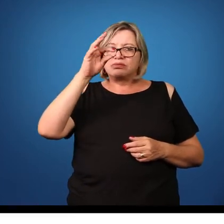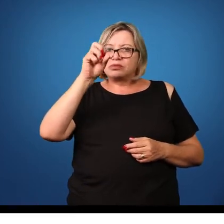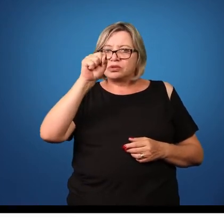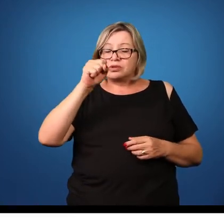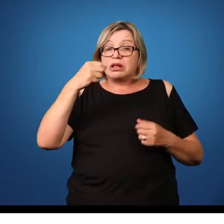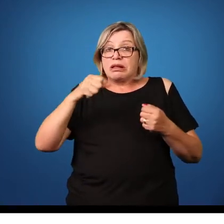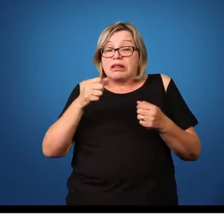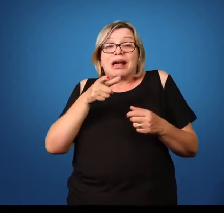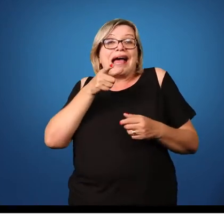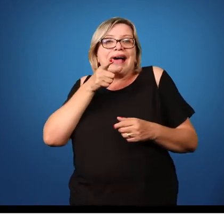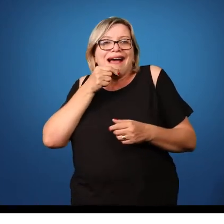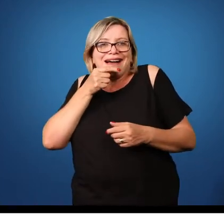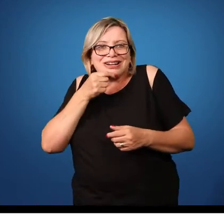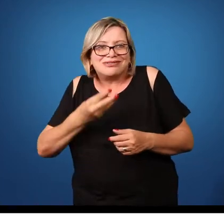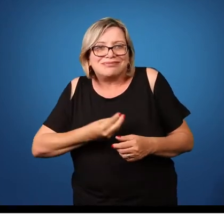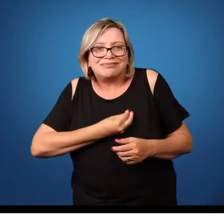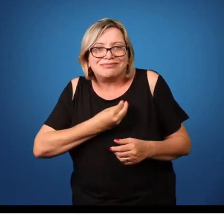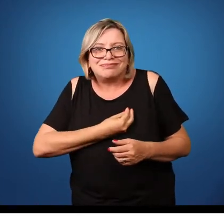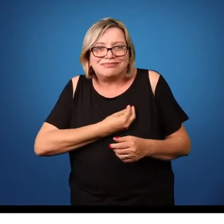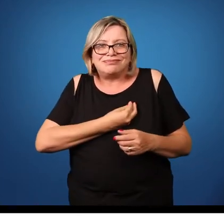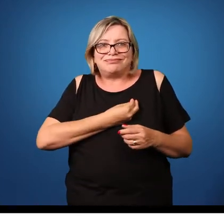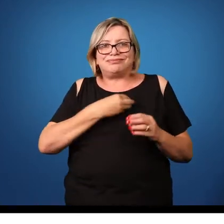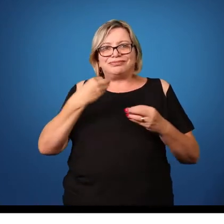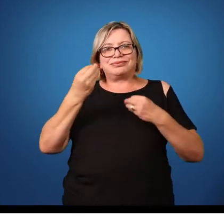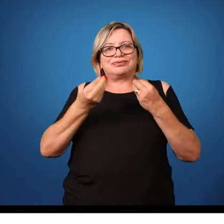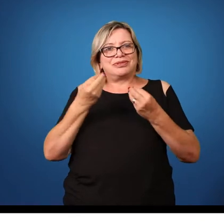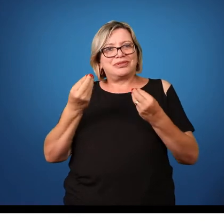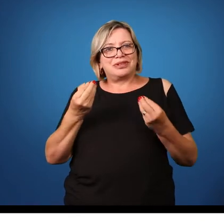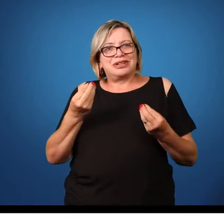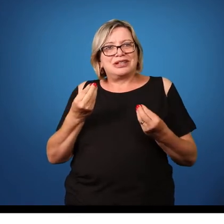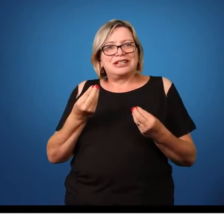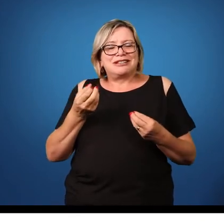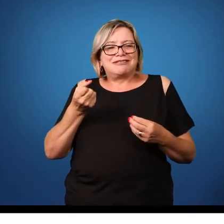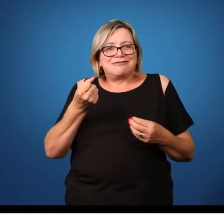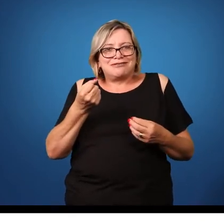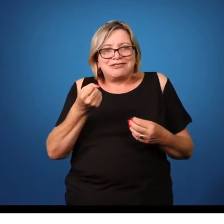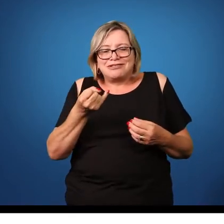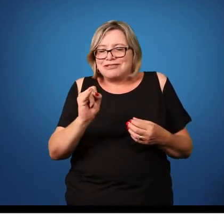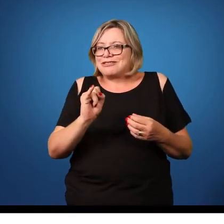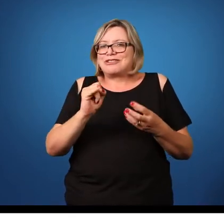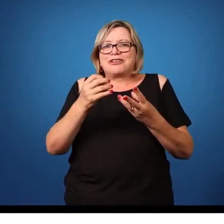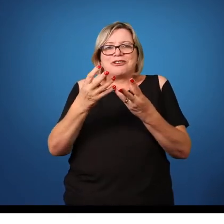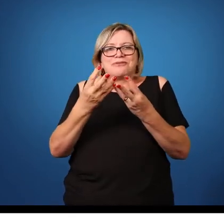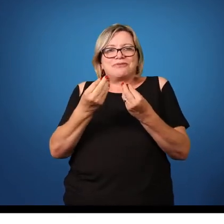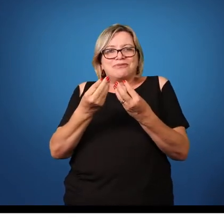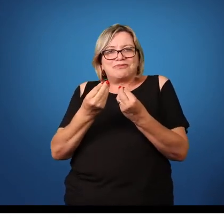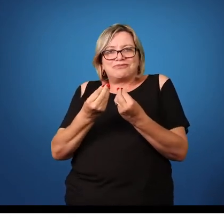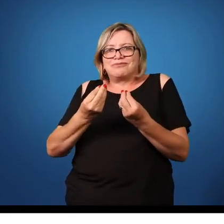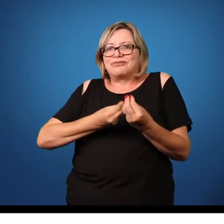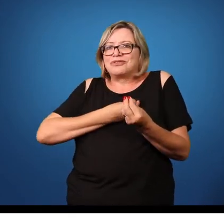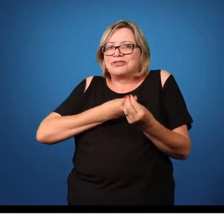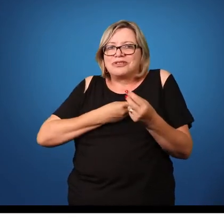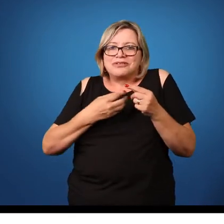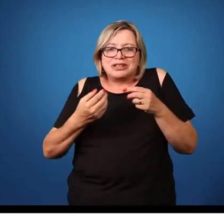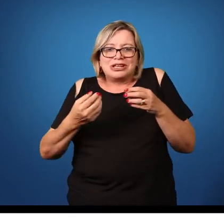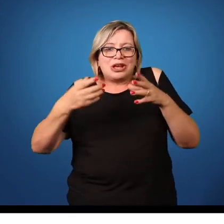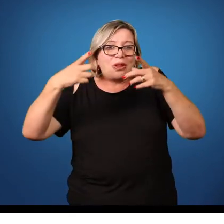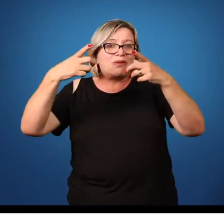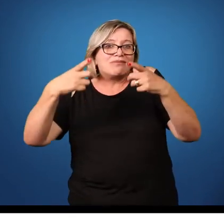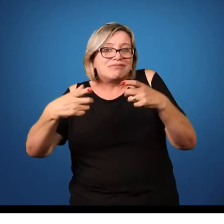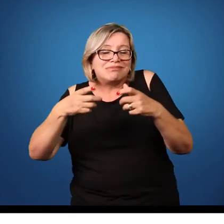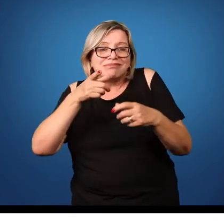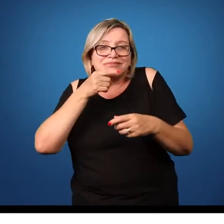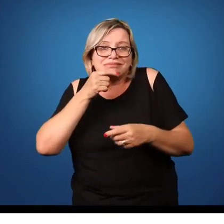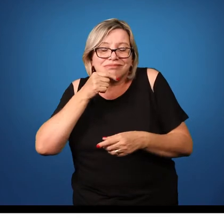sobreviver. Então a grande quantidade desses organismos no planeta estão ligados a ambientes